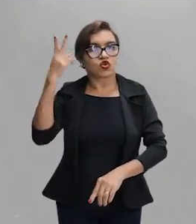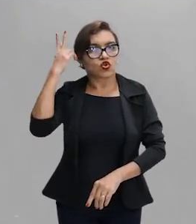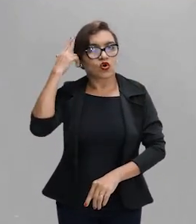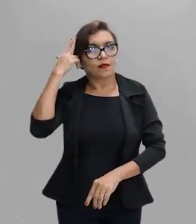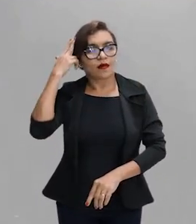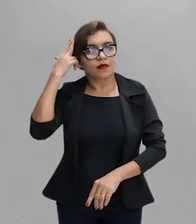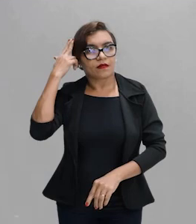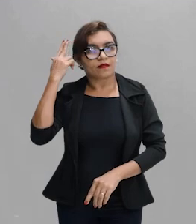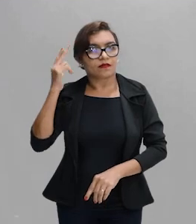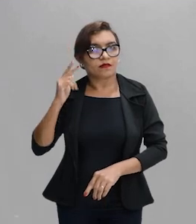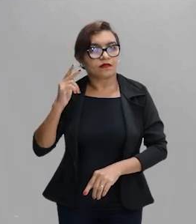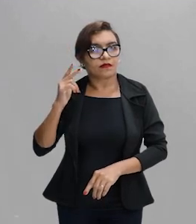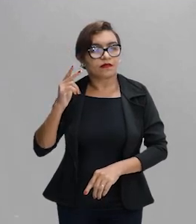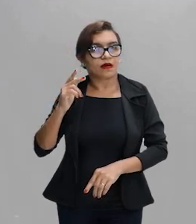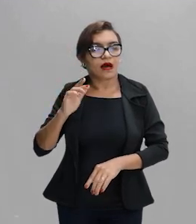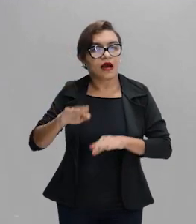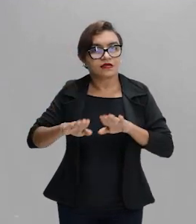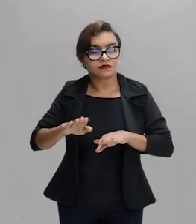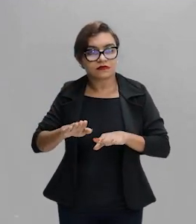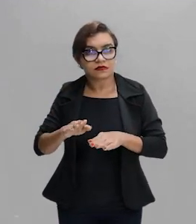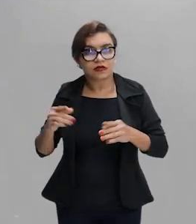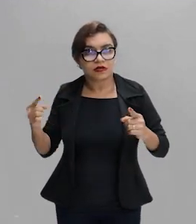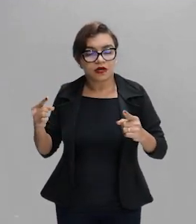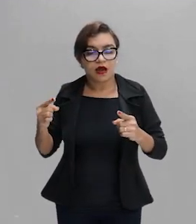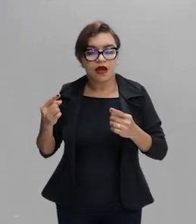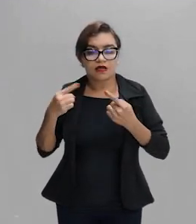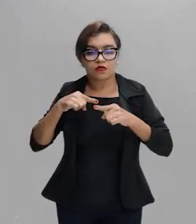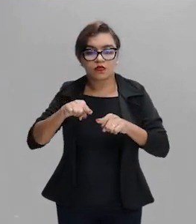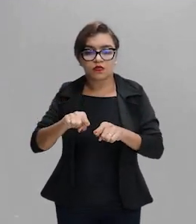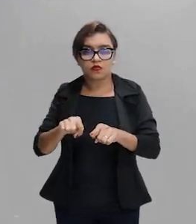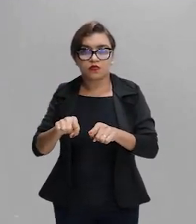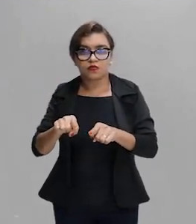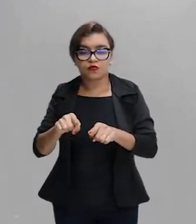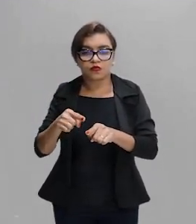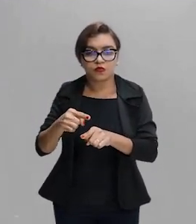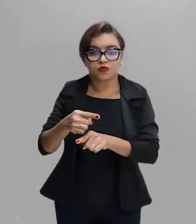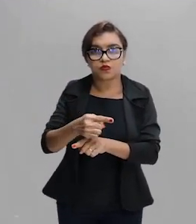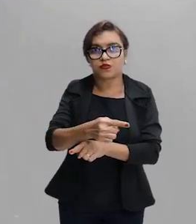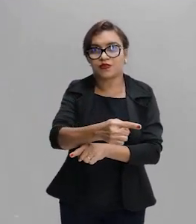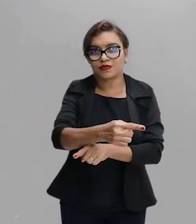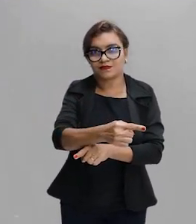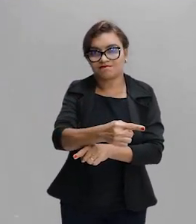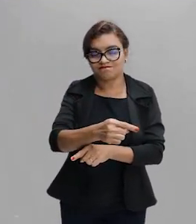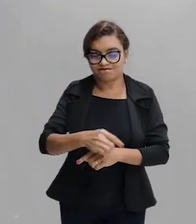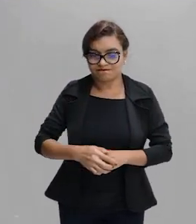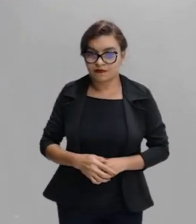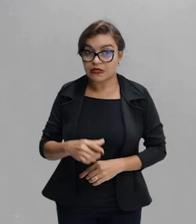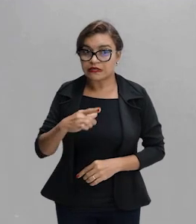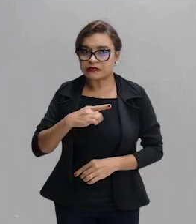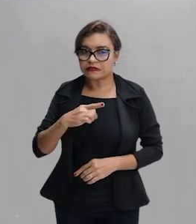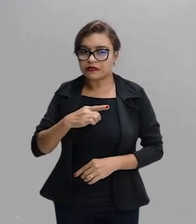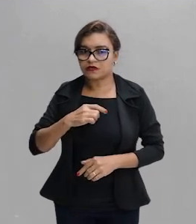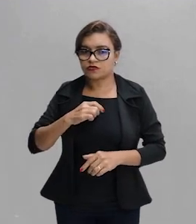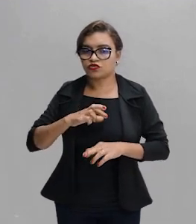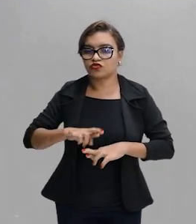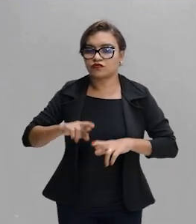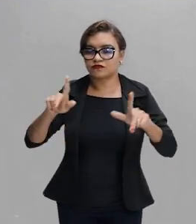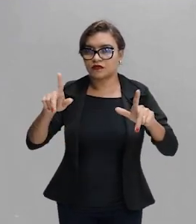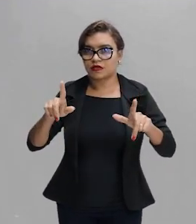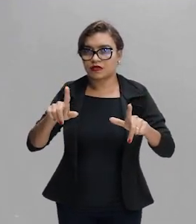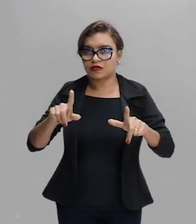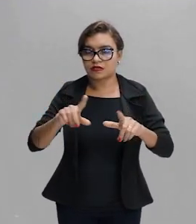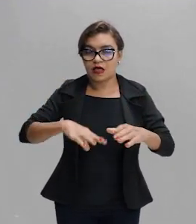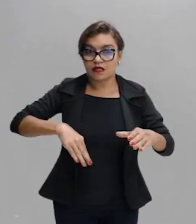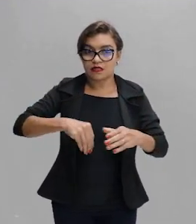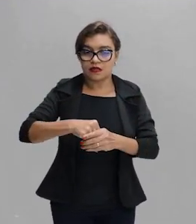agora sofrendo um desvio. Ok? Então, nós temos o desvio que acontece dentro do vidro.